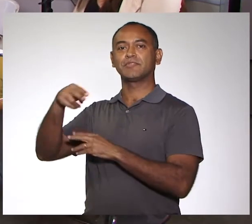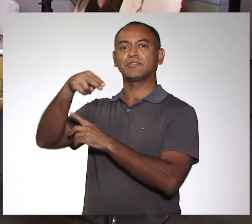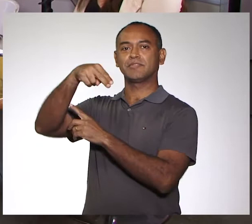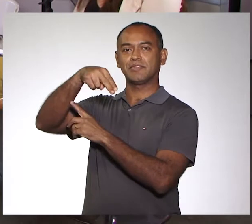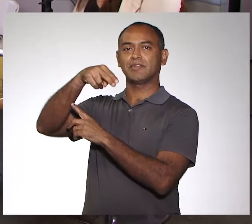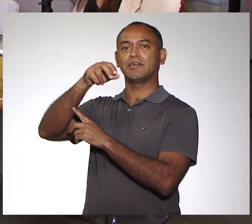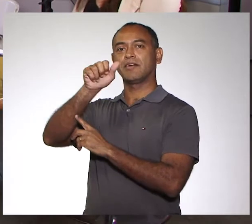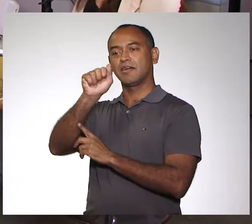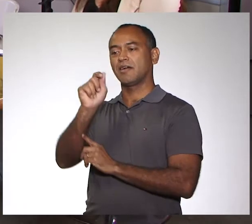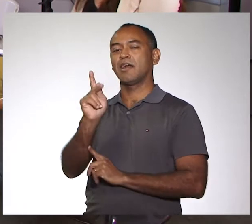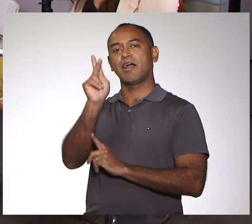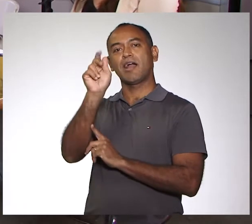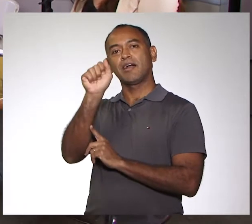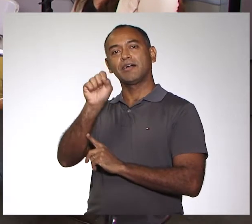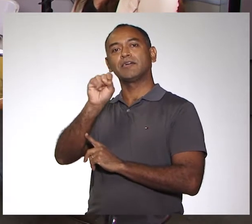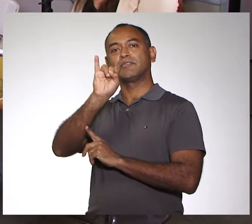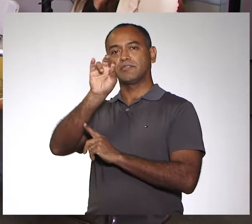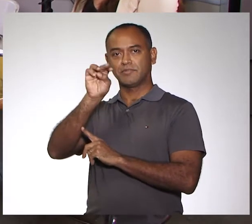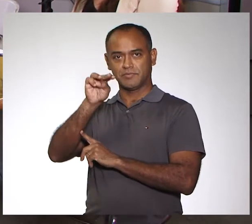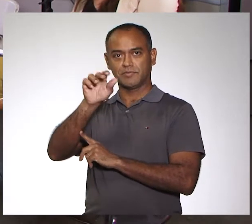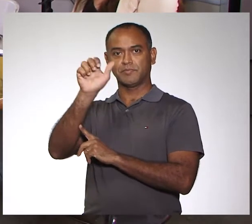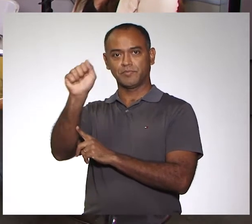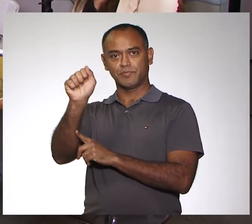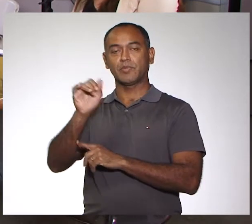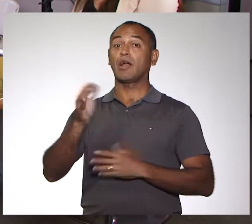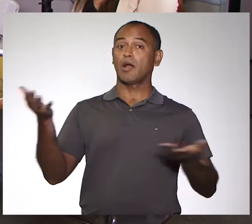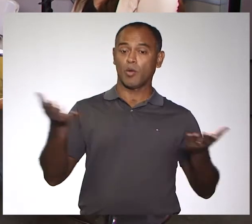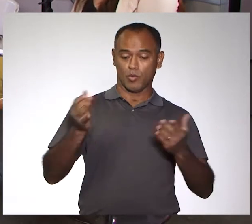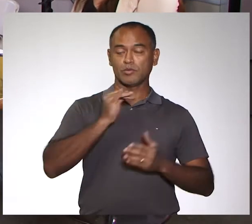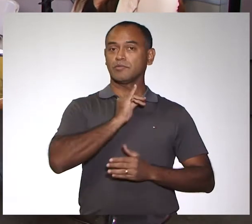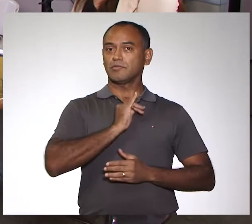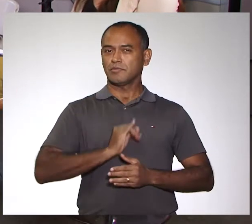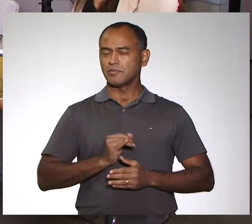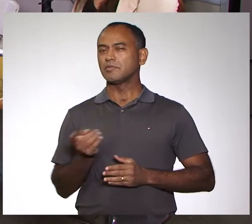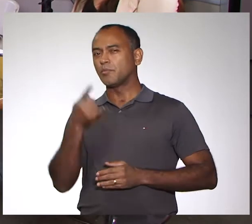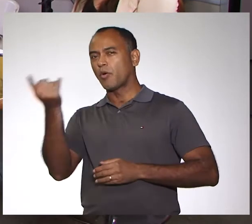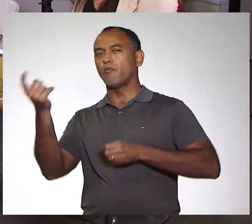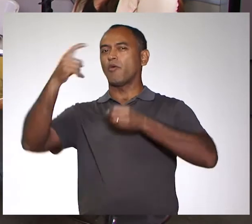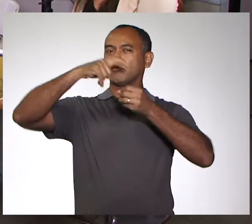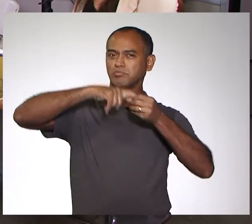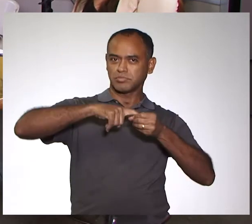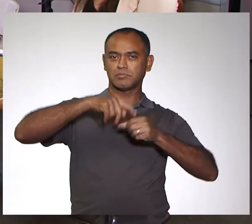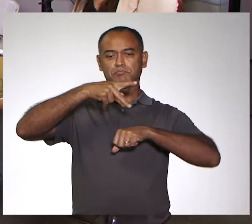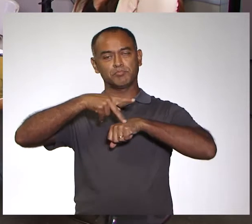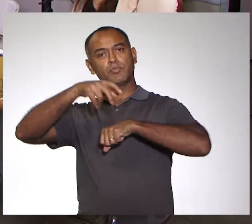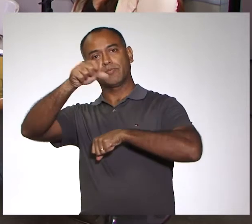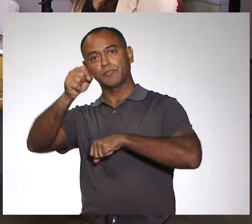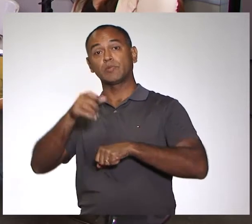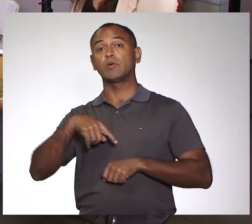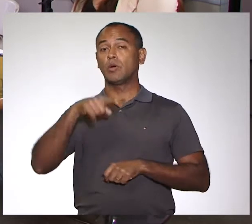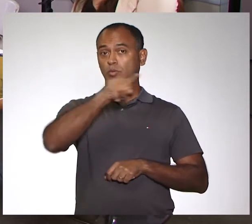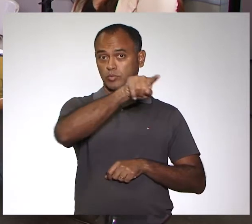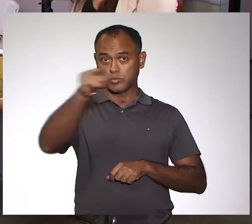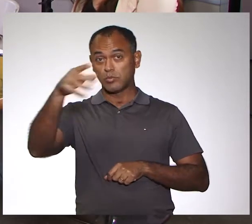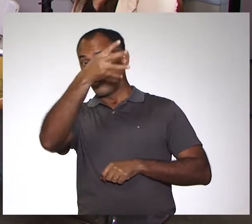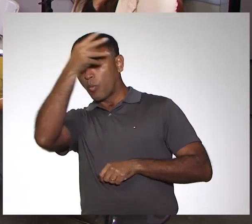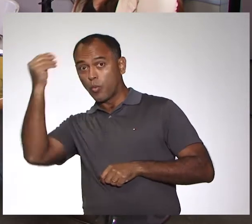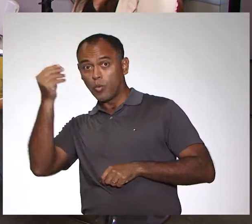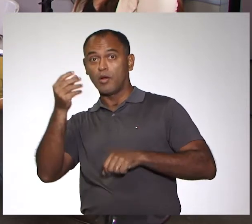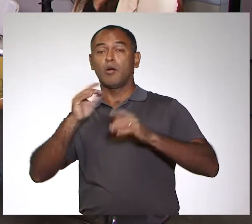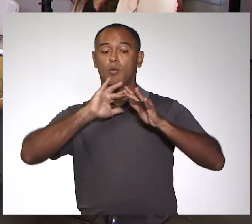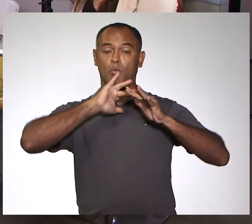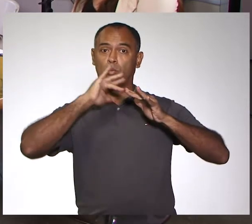Nakashima. Nós vamos a um breve intervalo e voltamos daqui a pouco para falar mais sobre pós-graduação. Não esqueça de